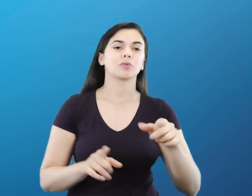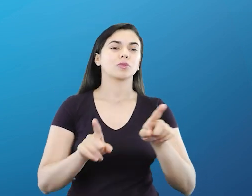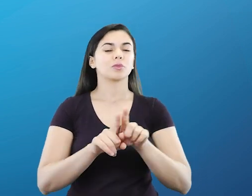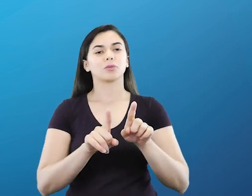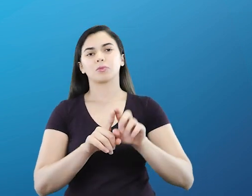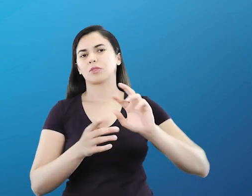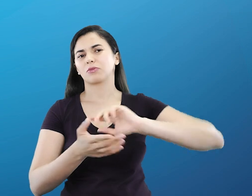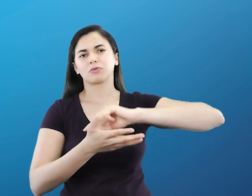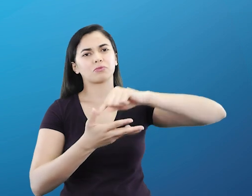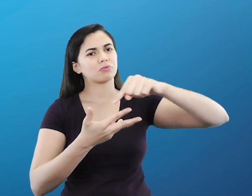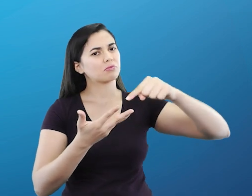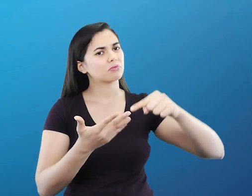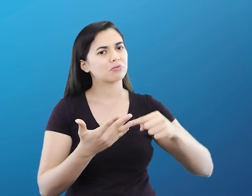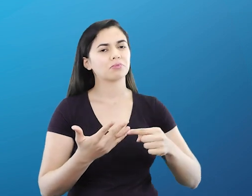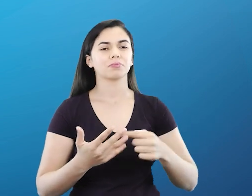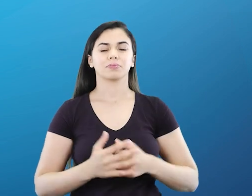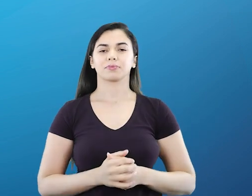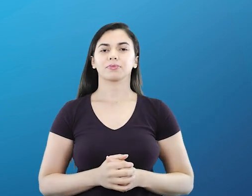argônio por exemplo.